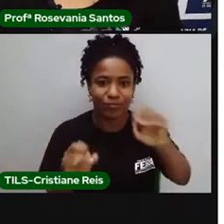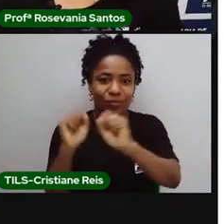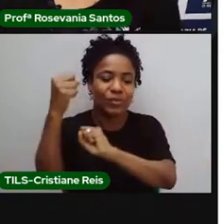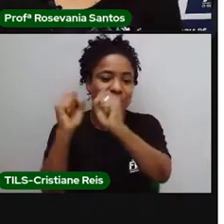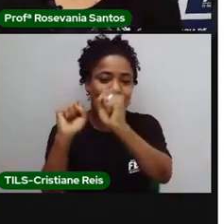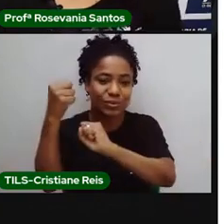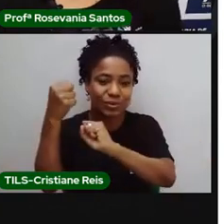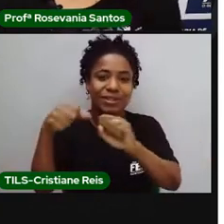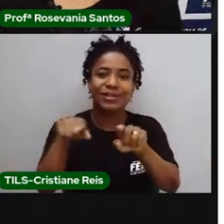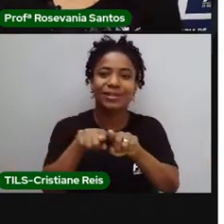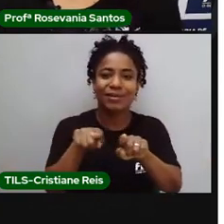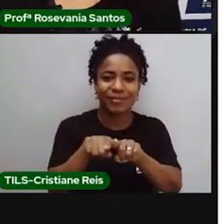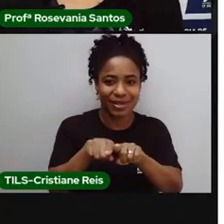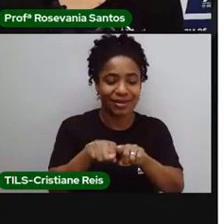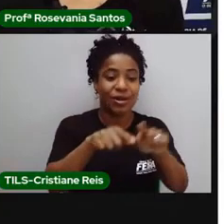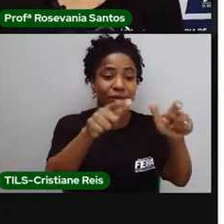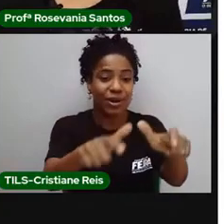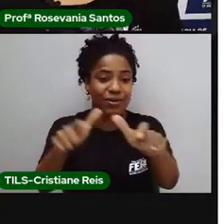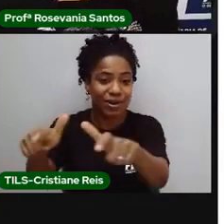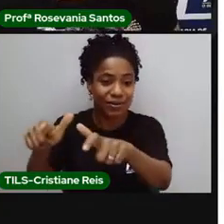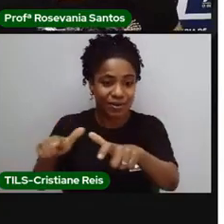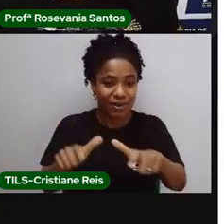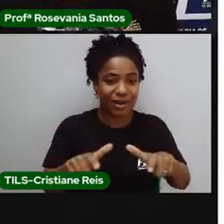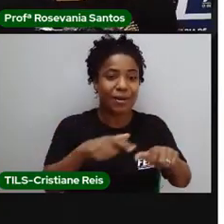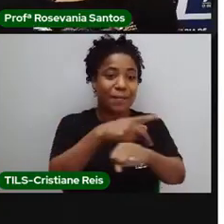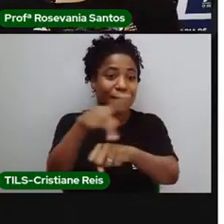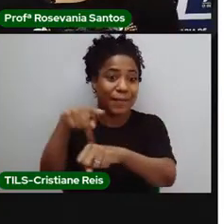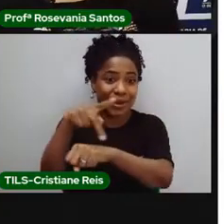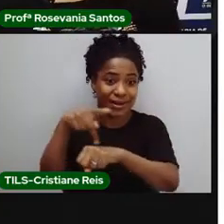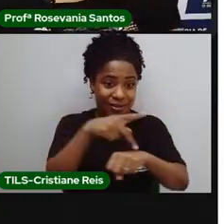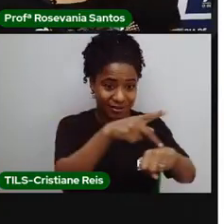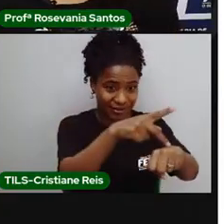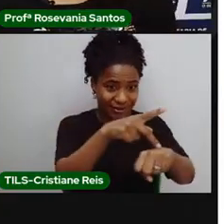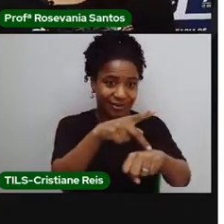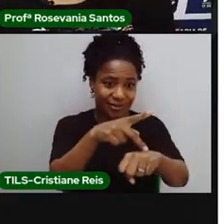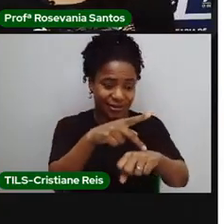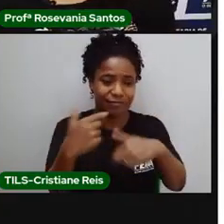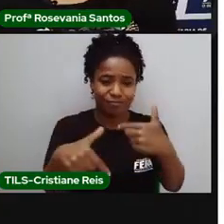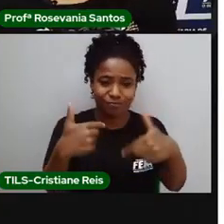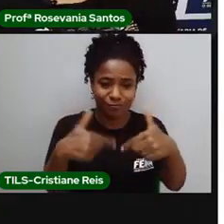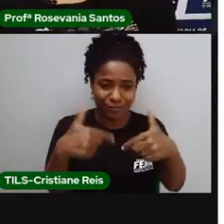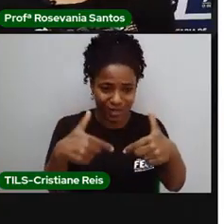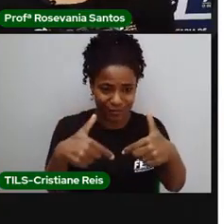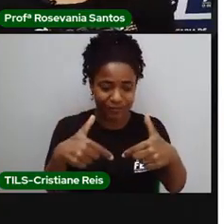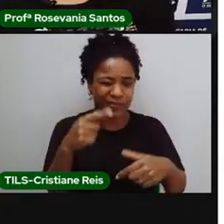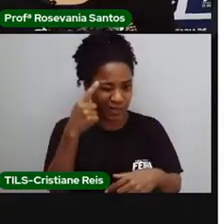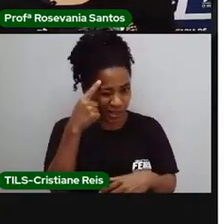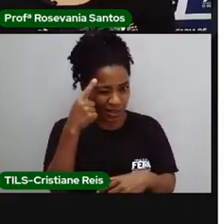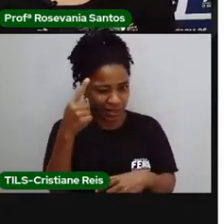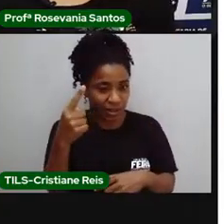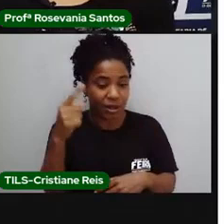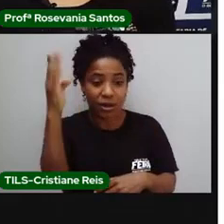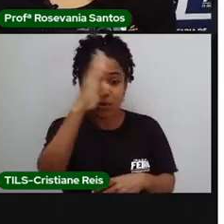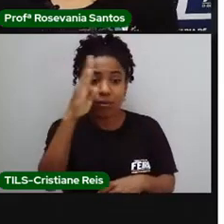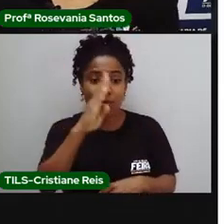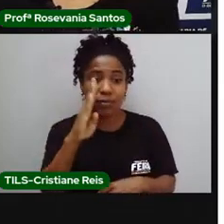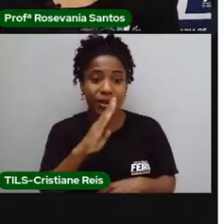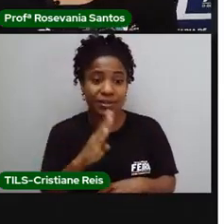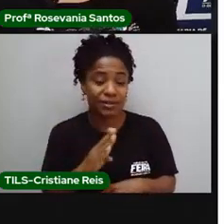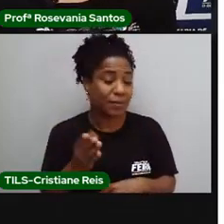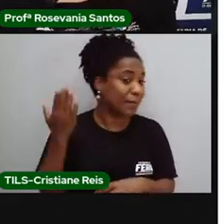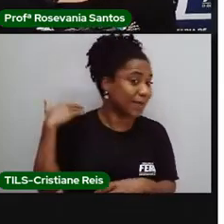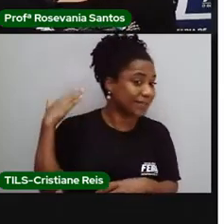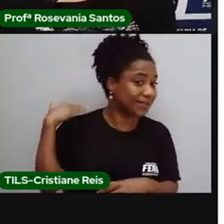e cada região ou país terá uma produção. Só para você entender isso, a gente, durante muito tempo, o Brasil foi considerado um país agrário.